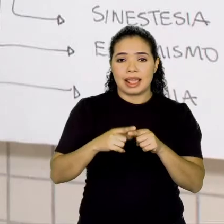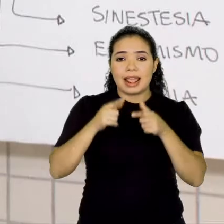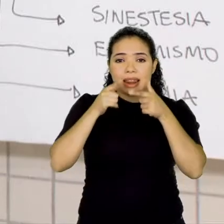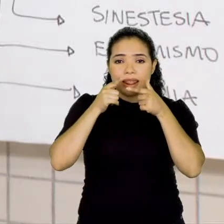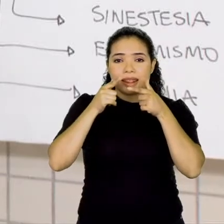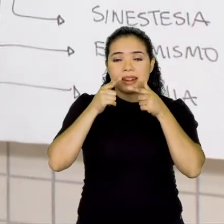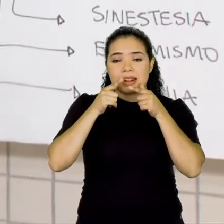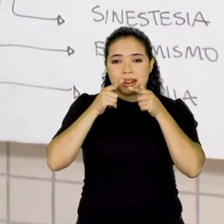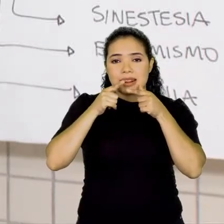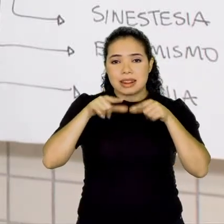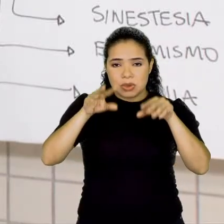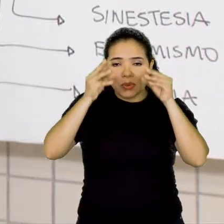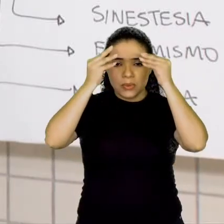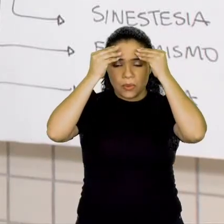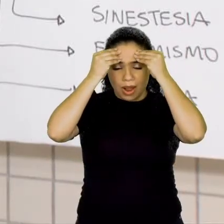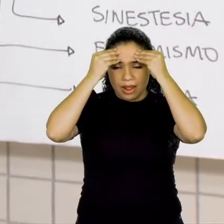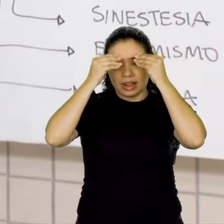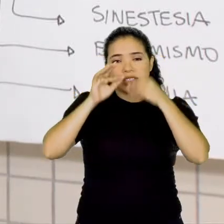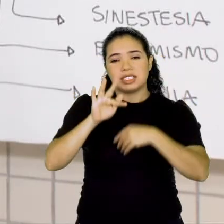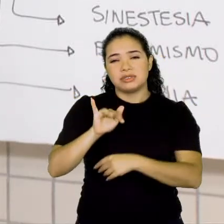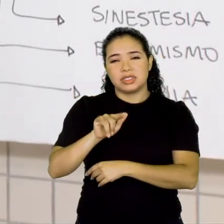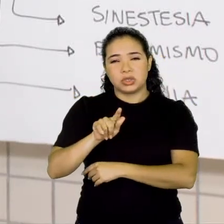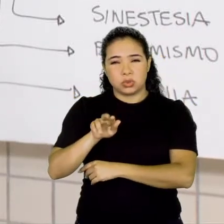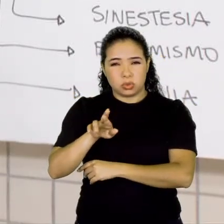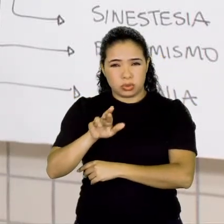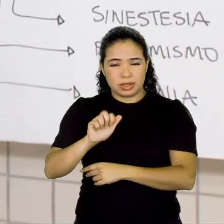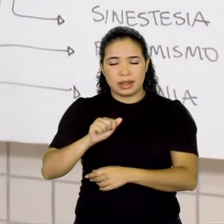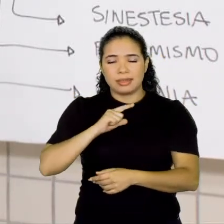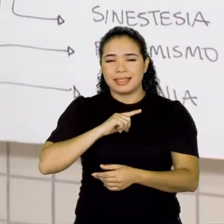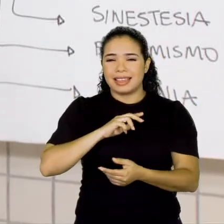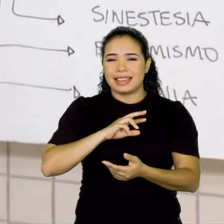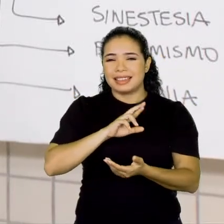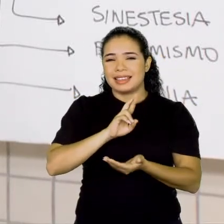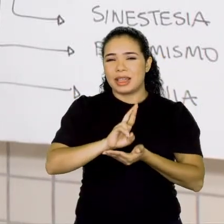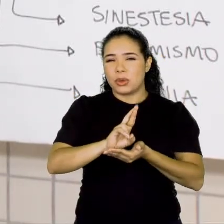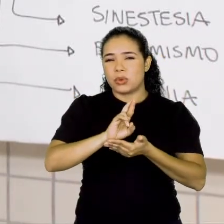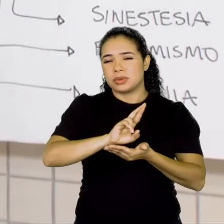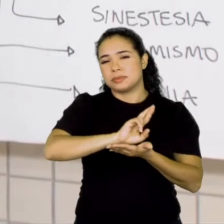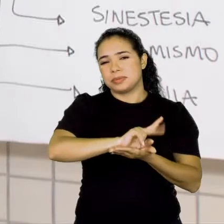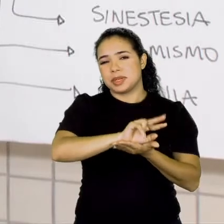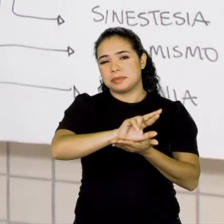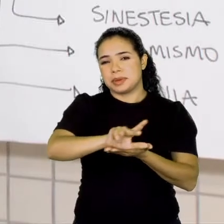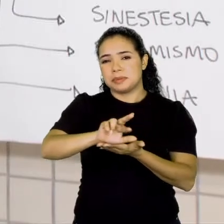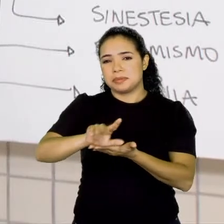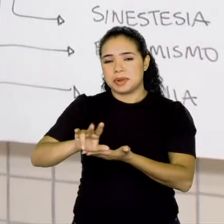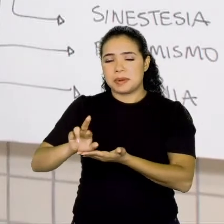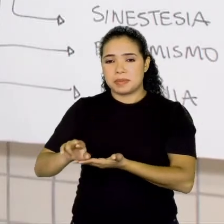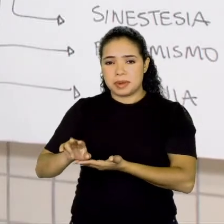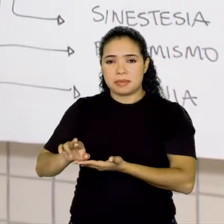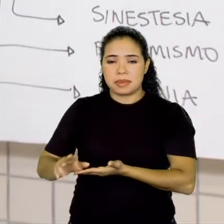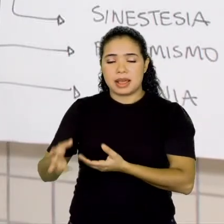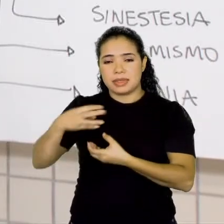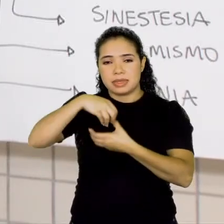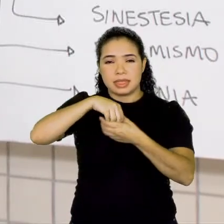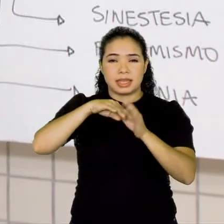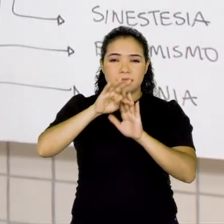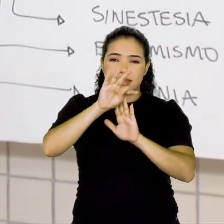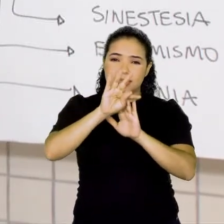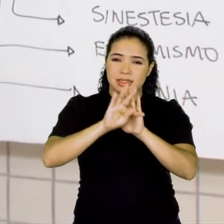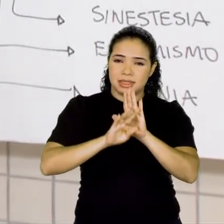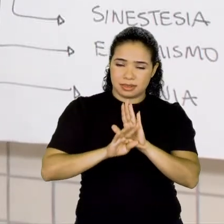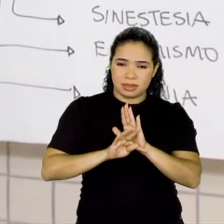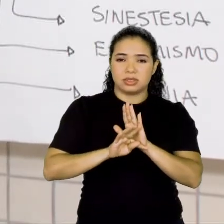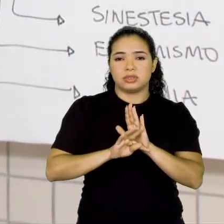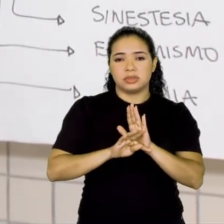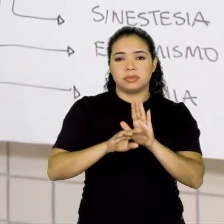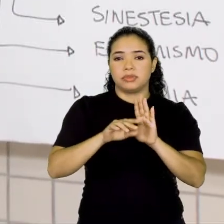recursos, né, que o escritor utiliza para dar ênfase no seu texto. Então, a figura de linguagem ela é